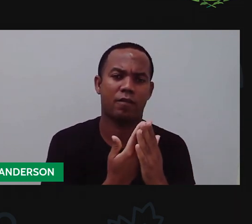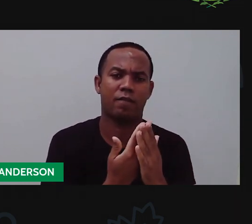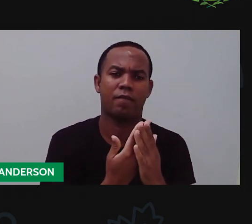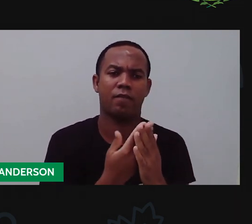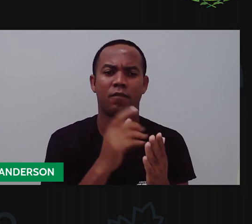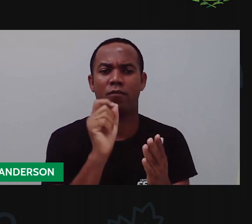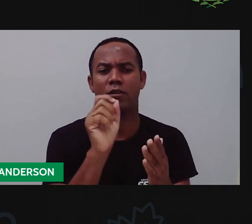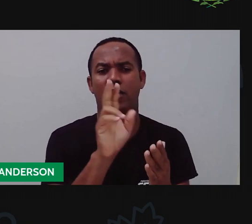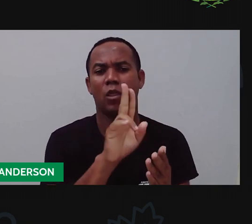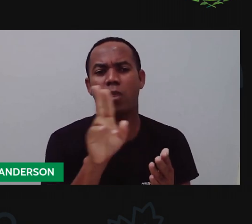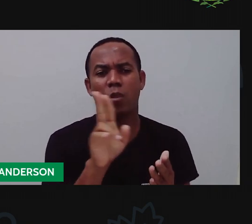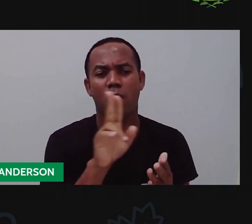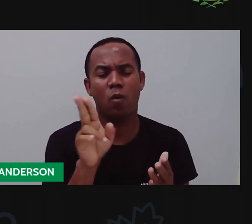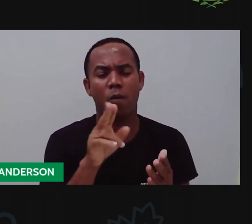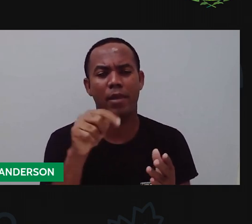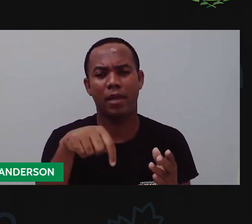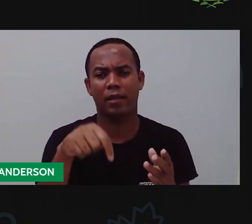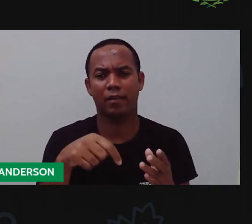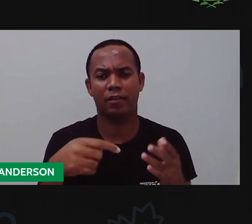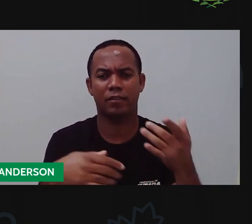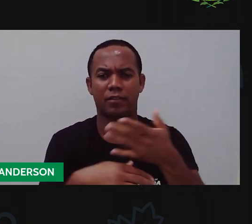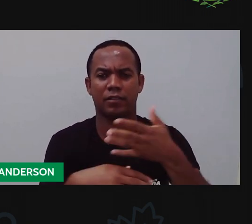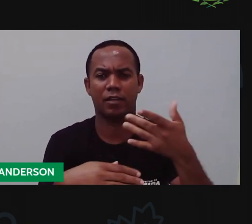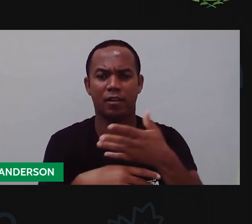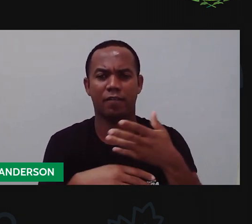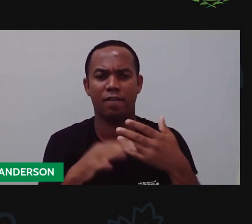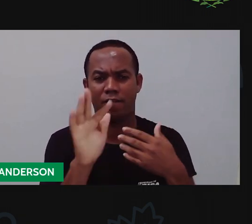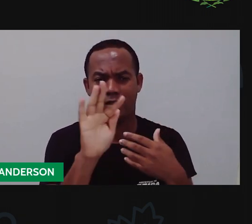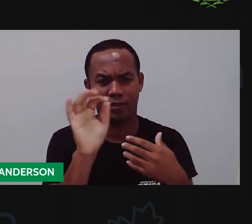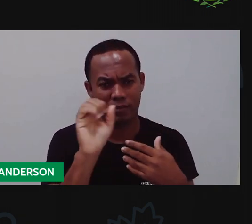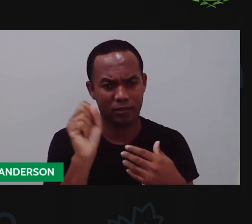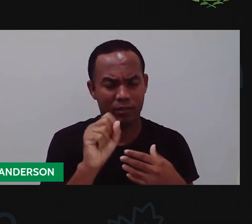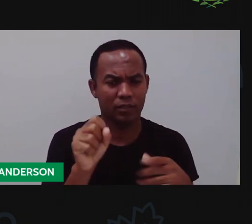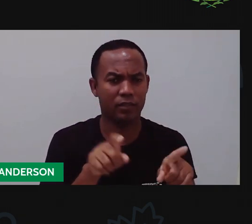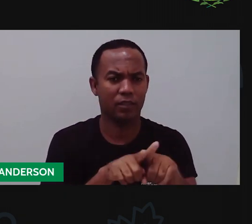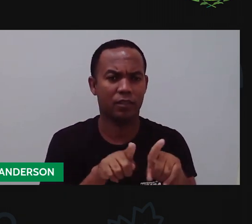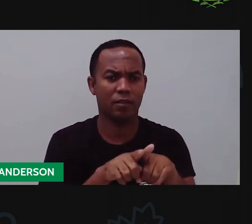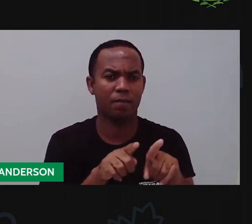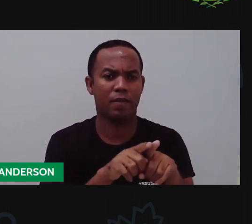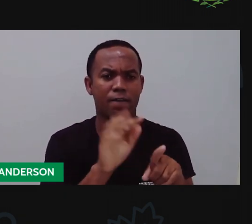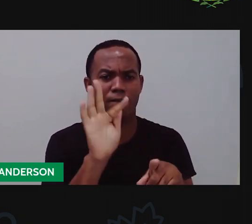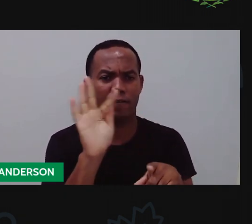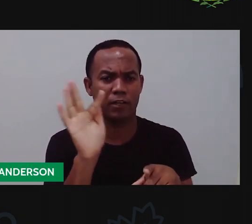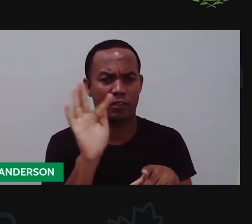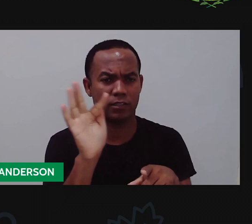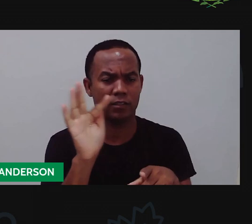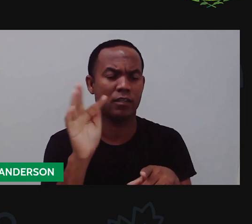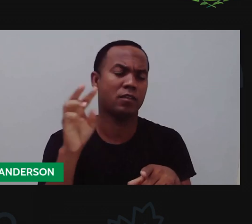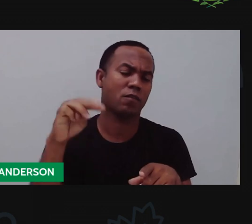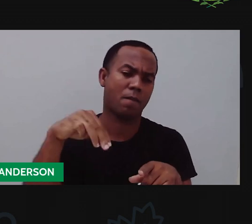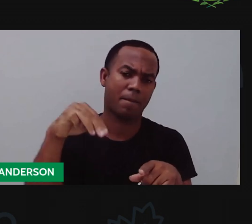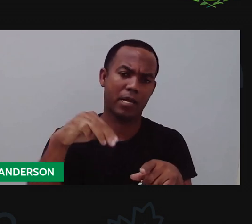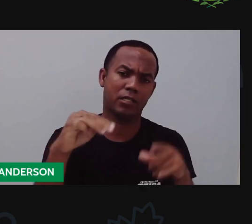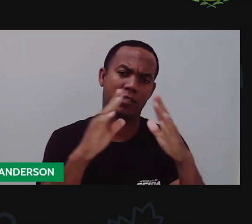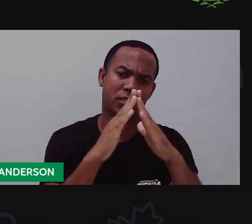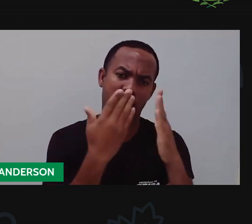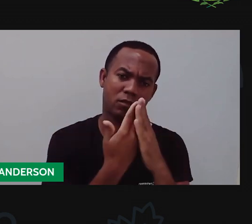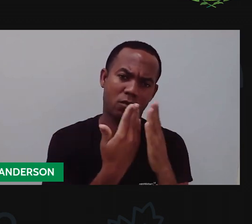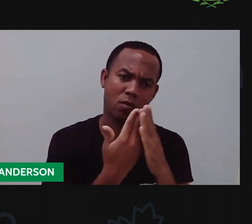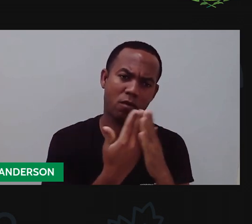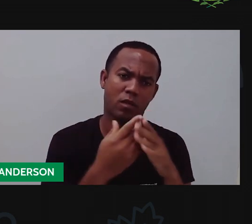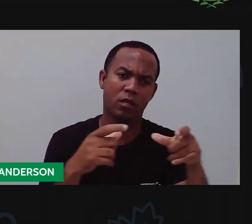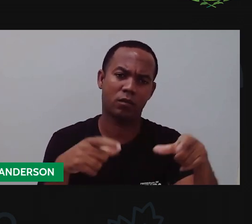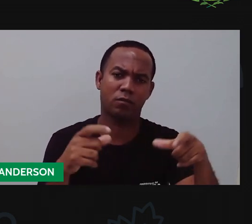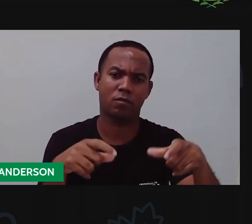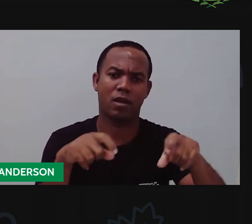quilombola, se eu não me engano, aqui da cidade. É a escola Francisco Martins, né? Lá em